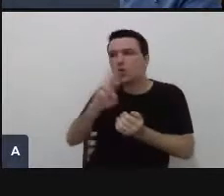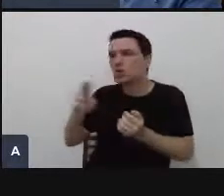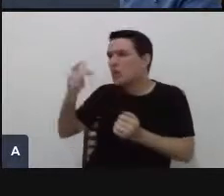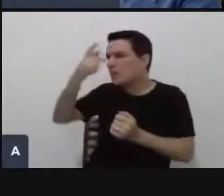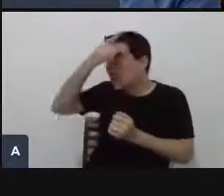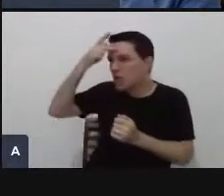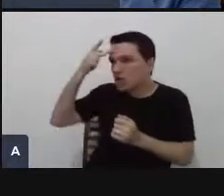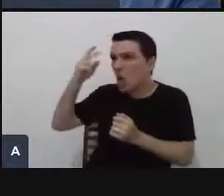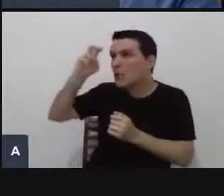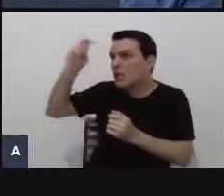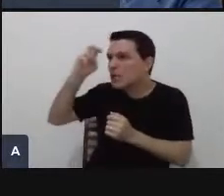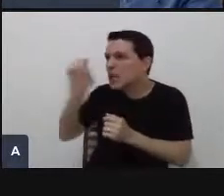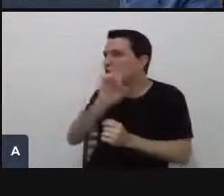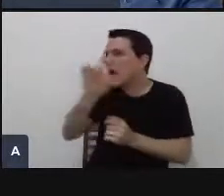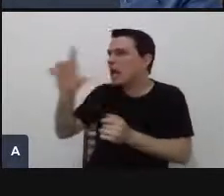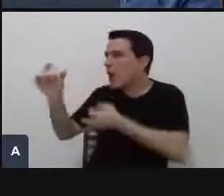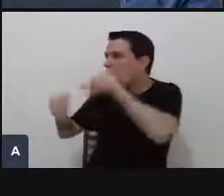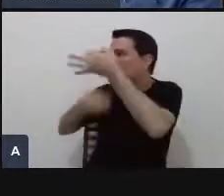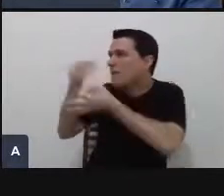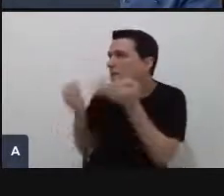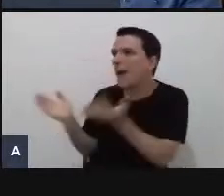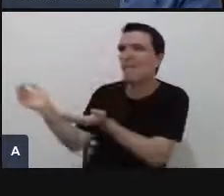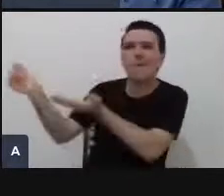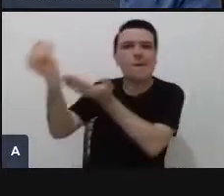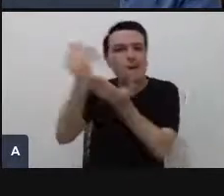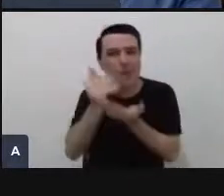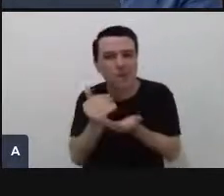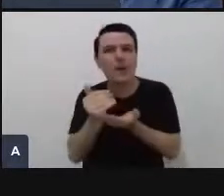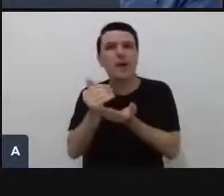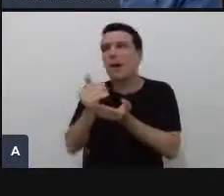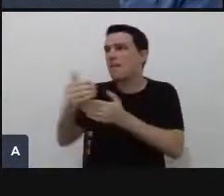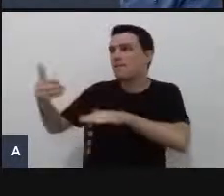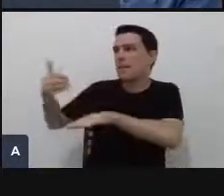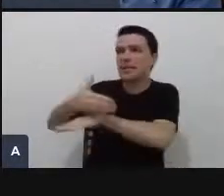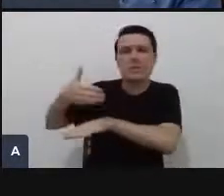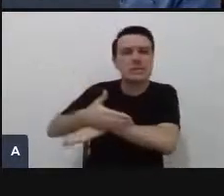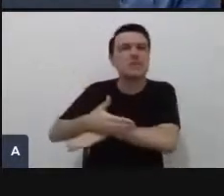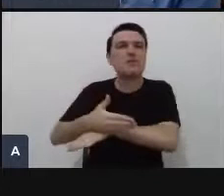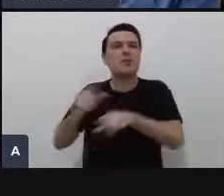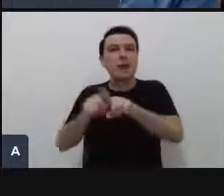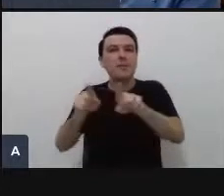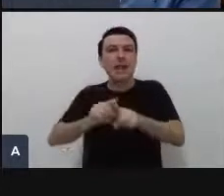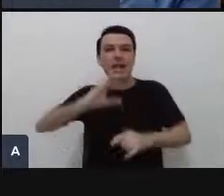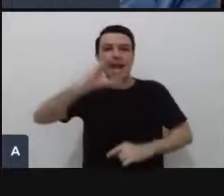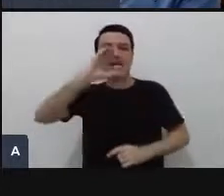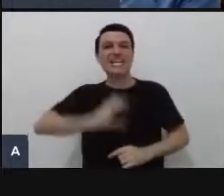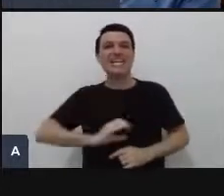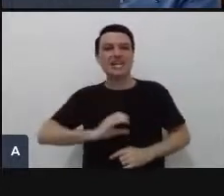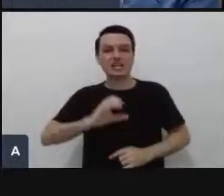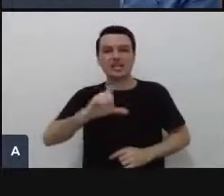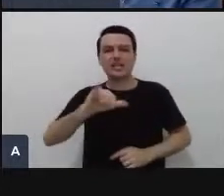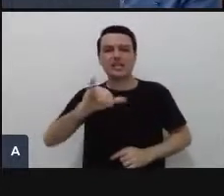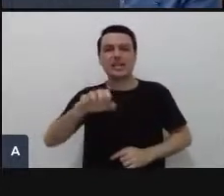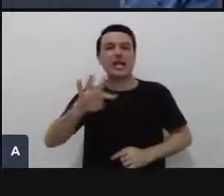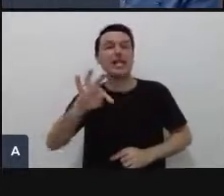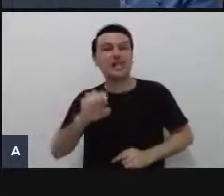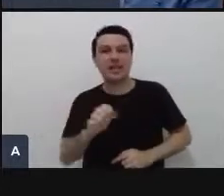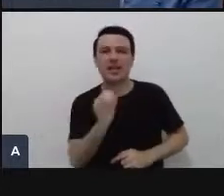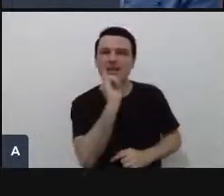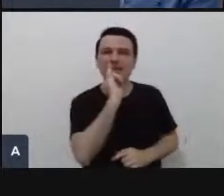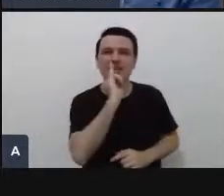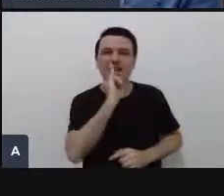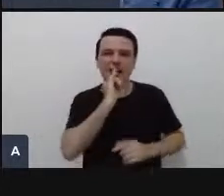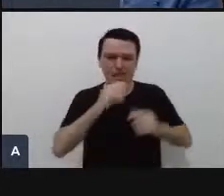dos meus atores que participam do meu negócio e até mesmo dos clientes. Um exemplo da Batata